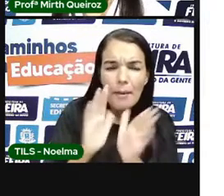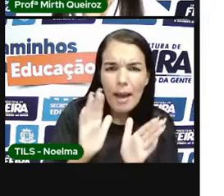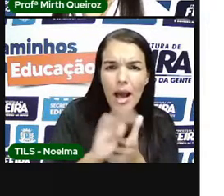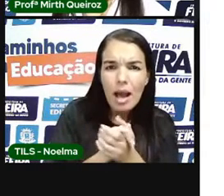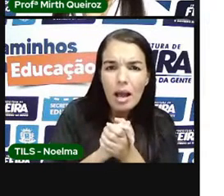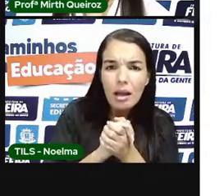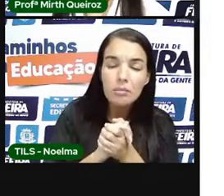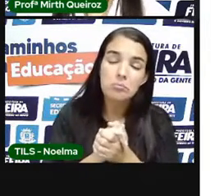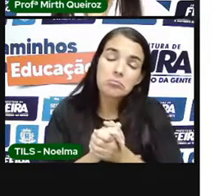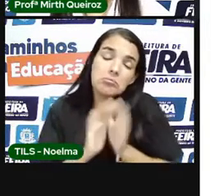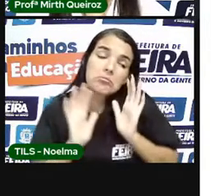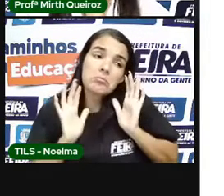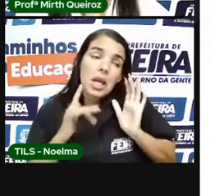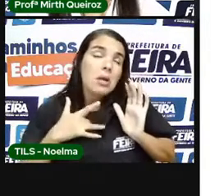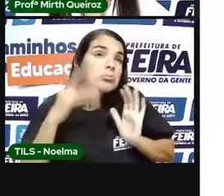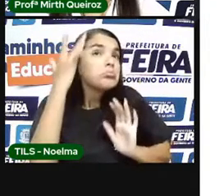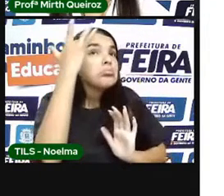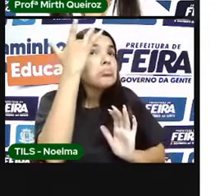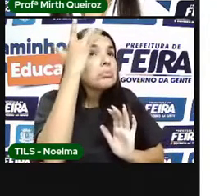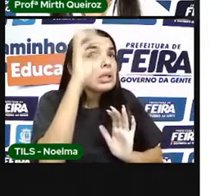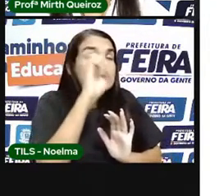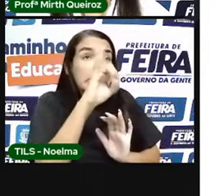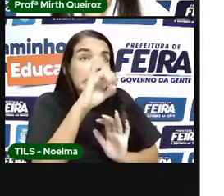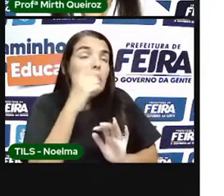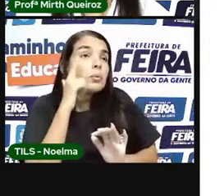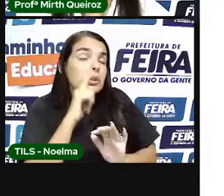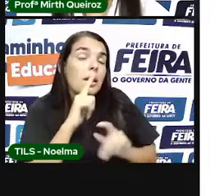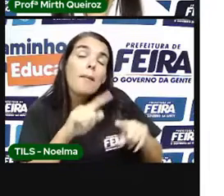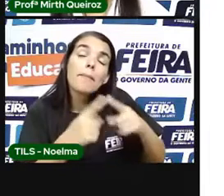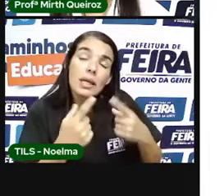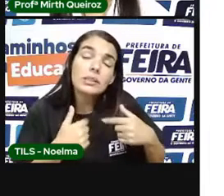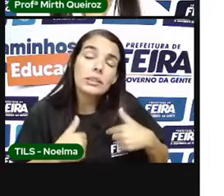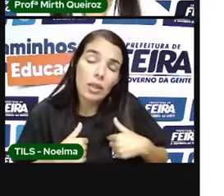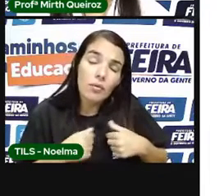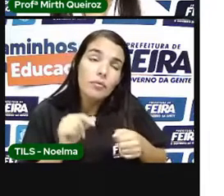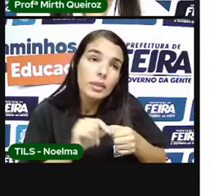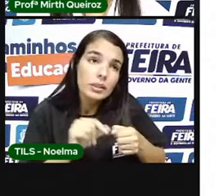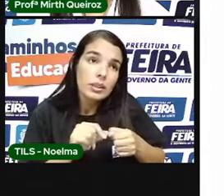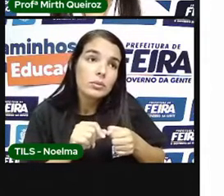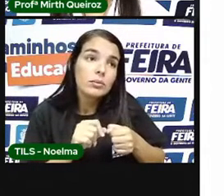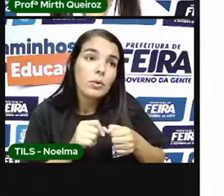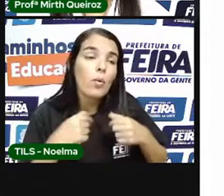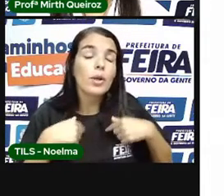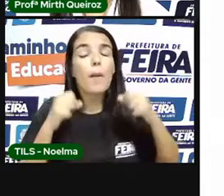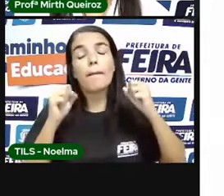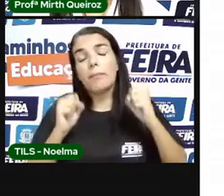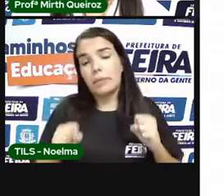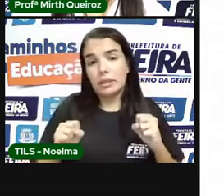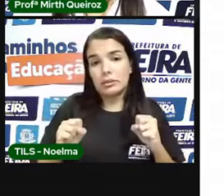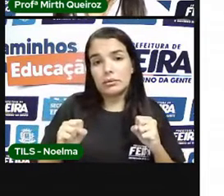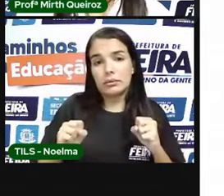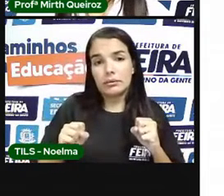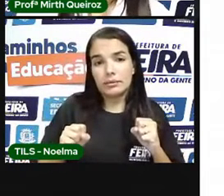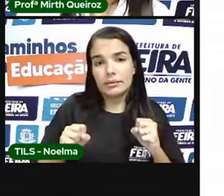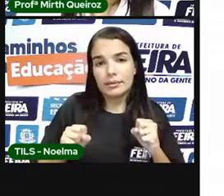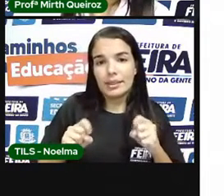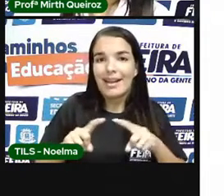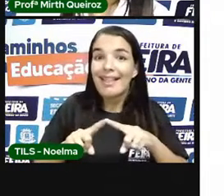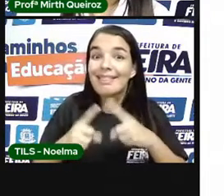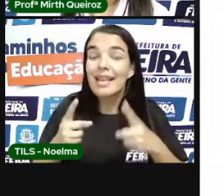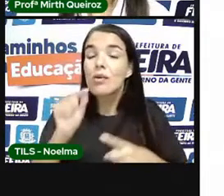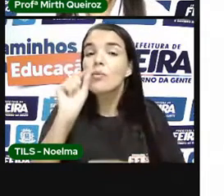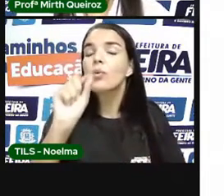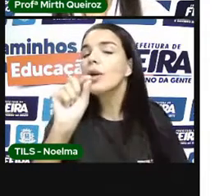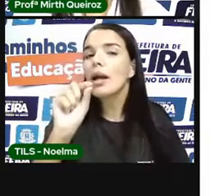Eu não sei se vou conseguir, mas estou fazendo a minha parte E aí, a gente